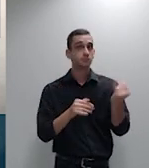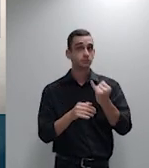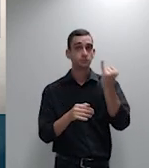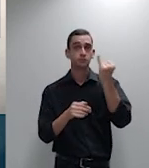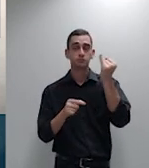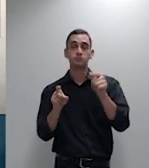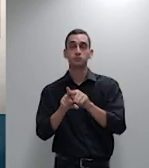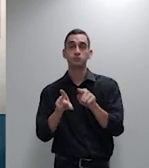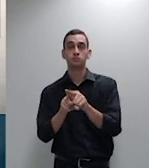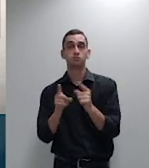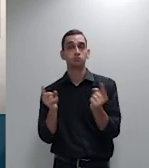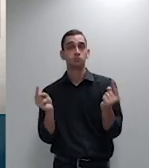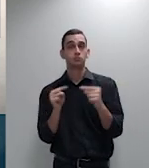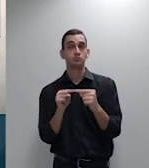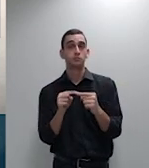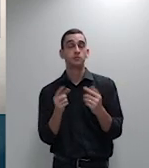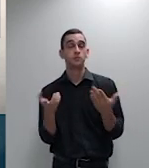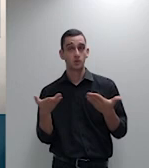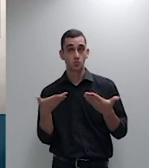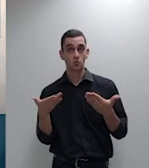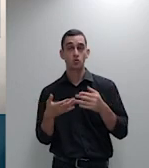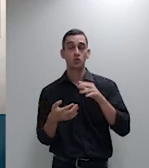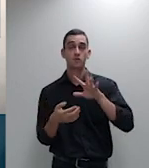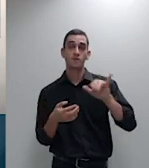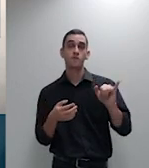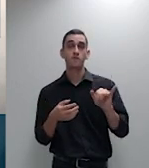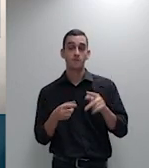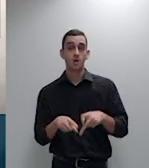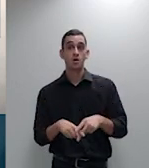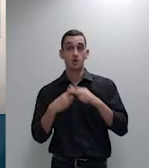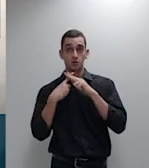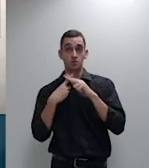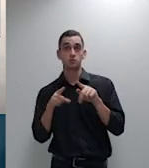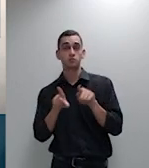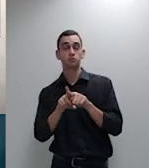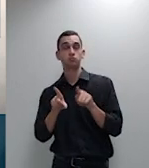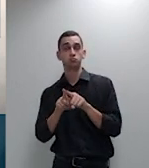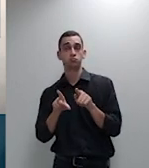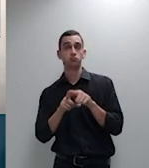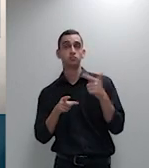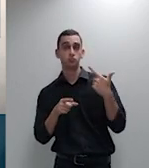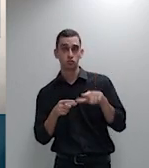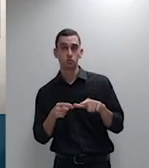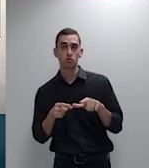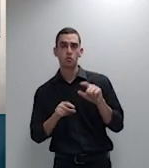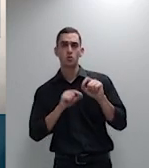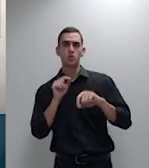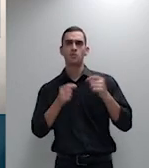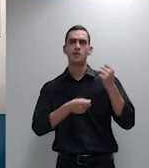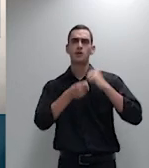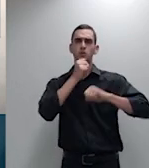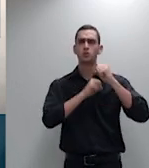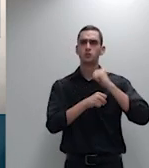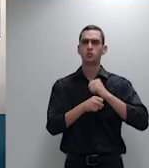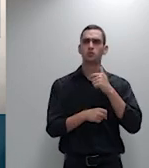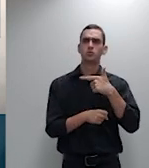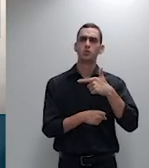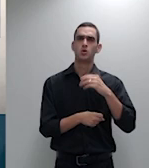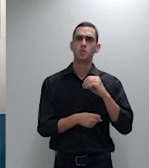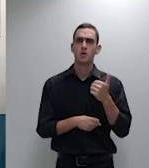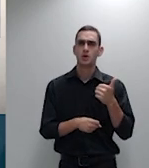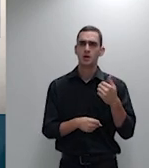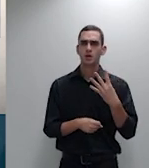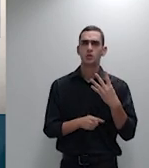restaurar e reparar o que no passado em 2014 fosse necessário